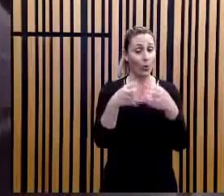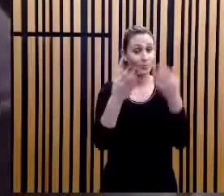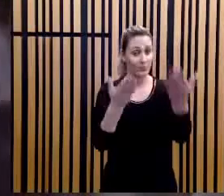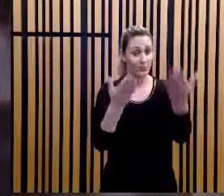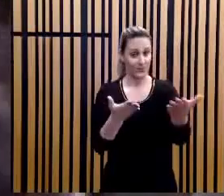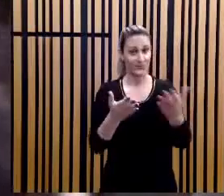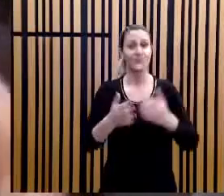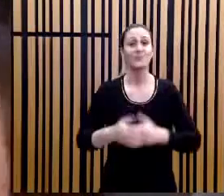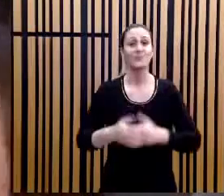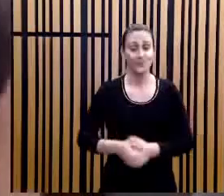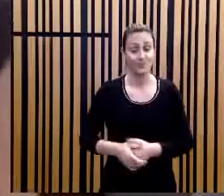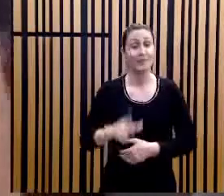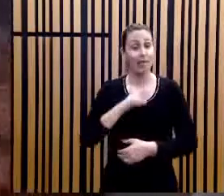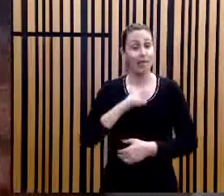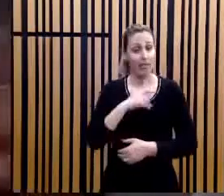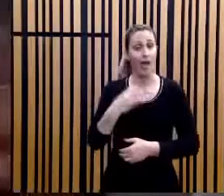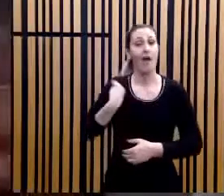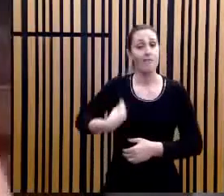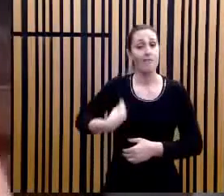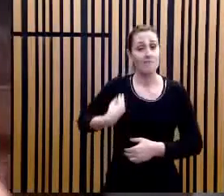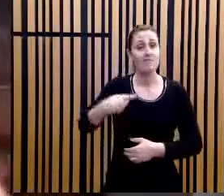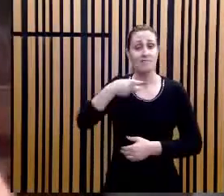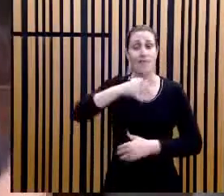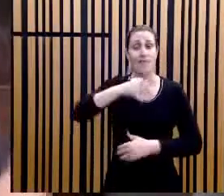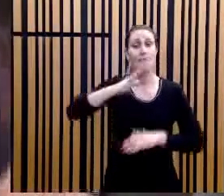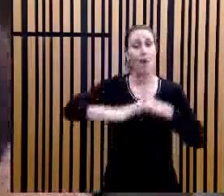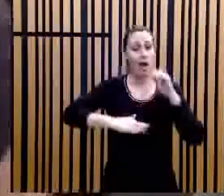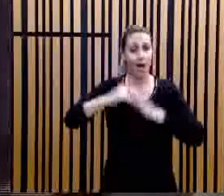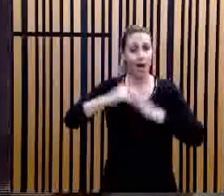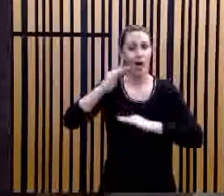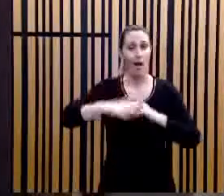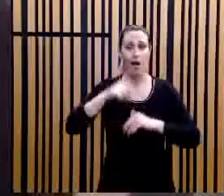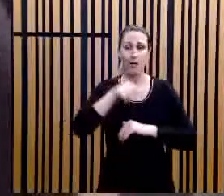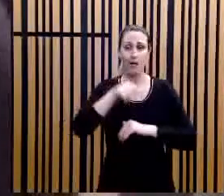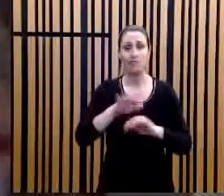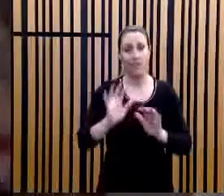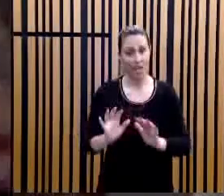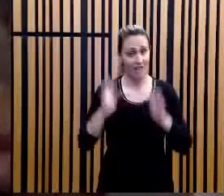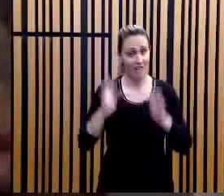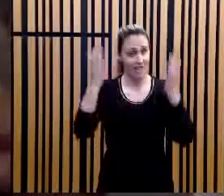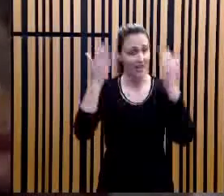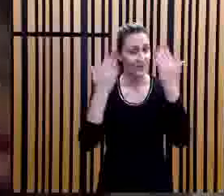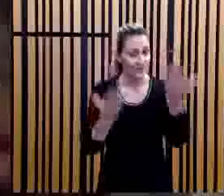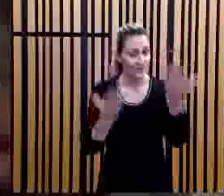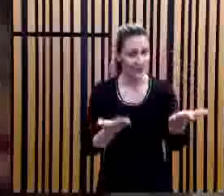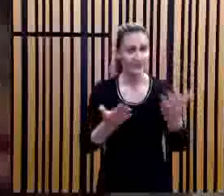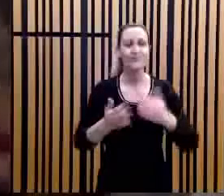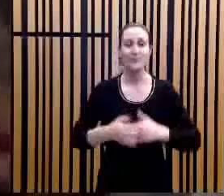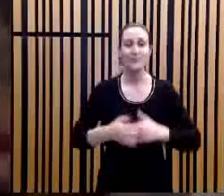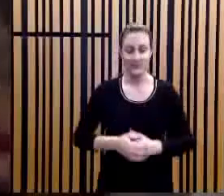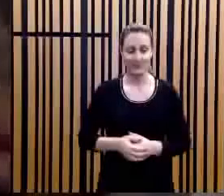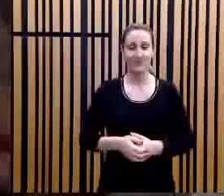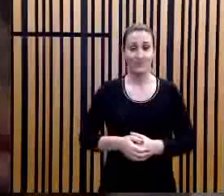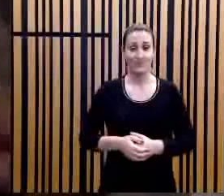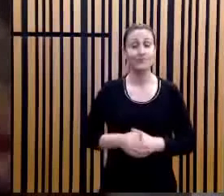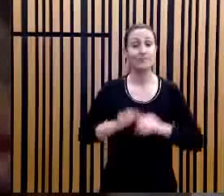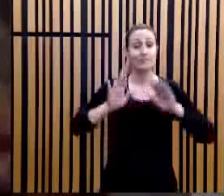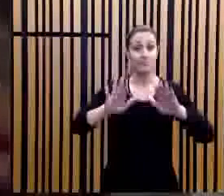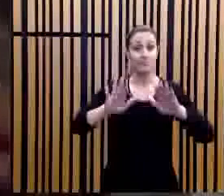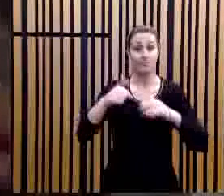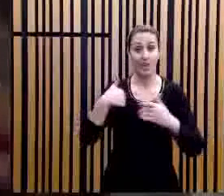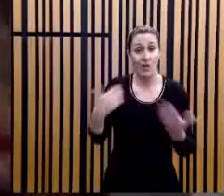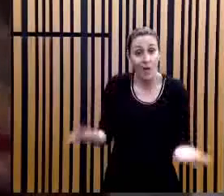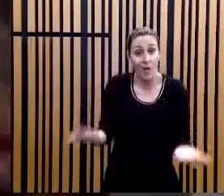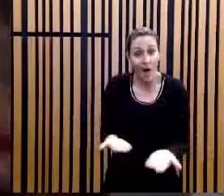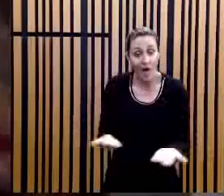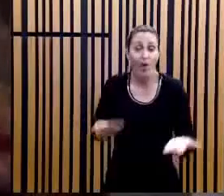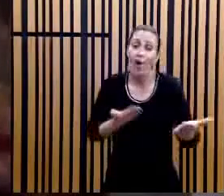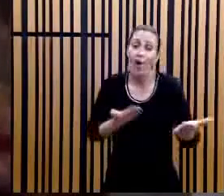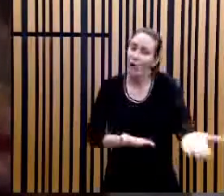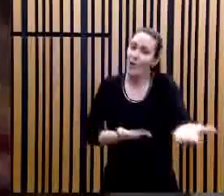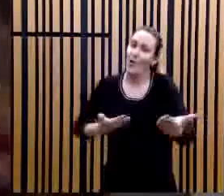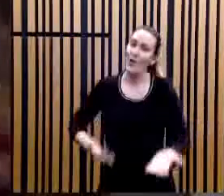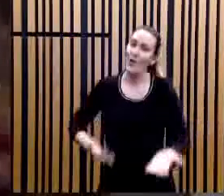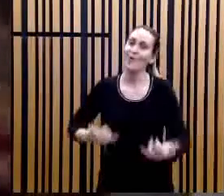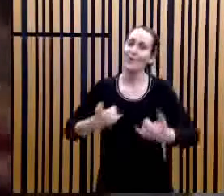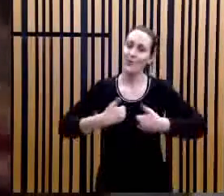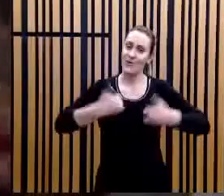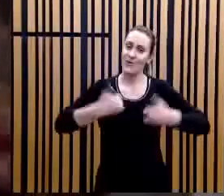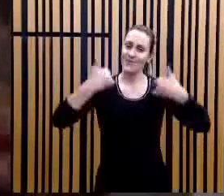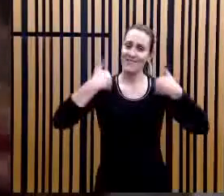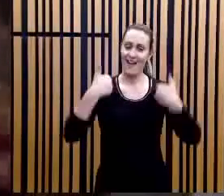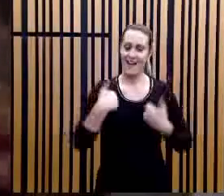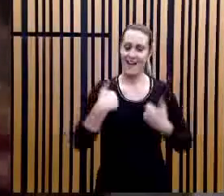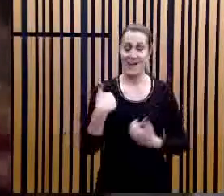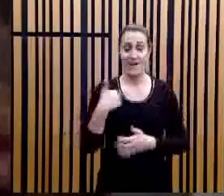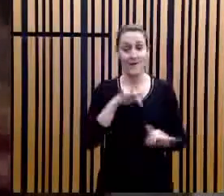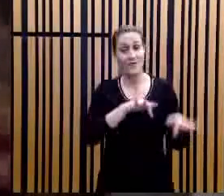fazendo esse evento se tornar realidade, e dito isso, eu tenho a honra de não só encerrar a minha